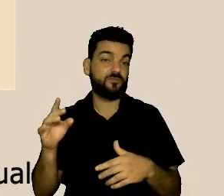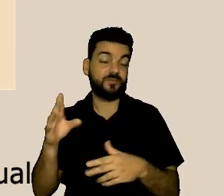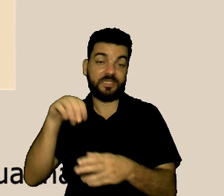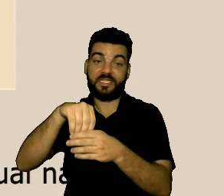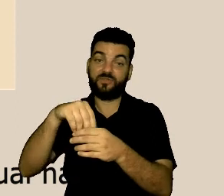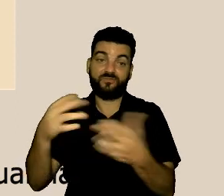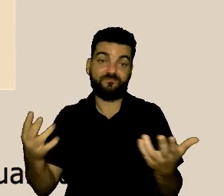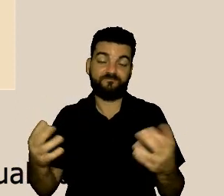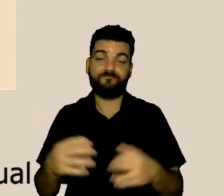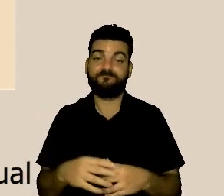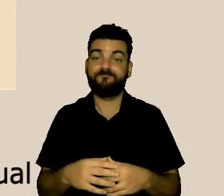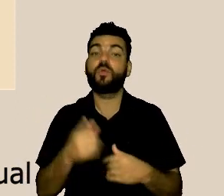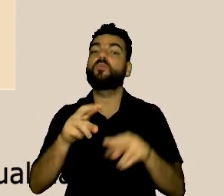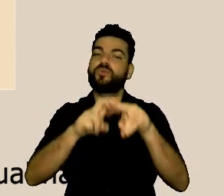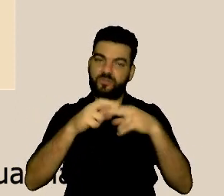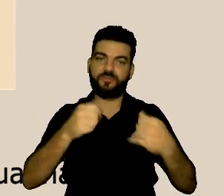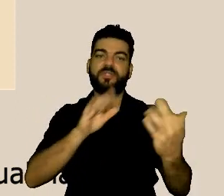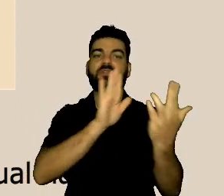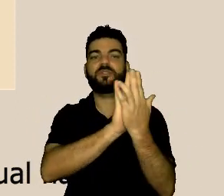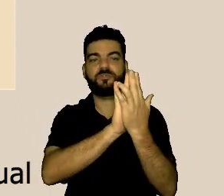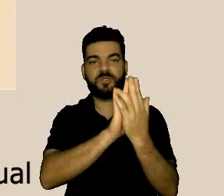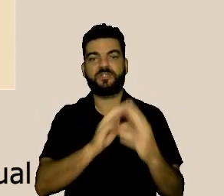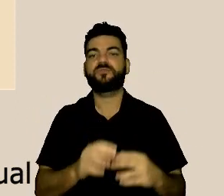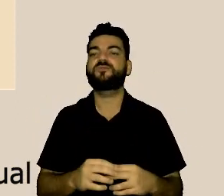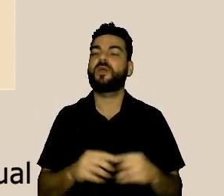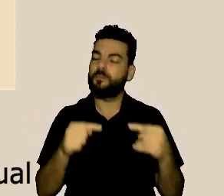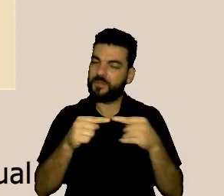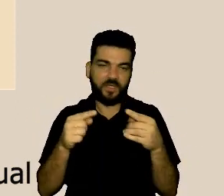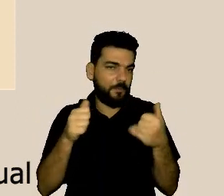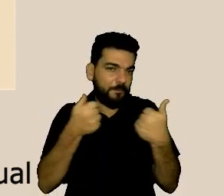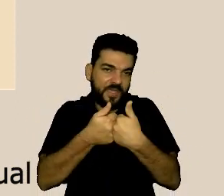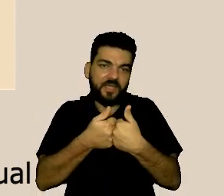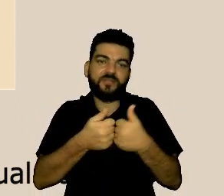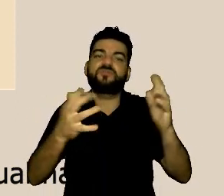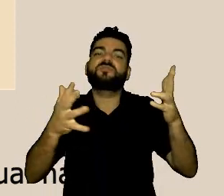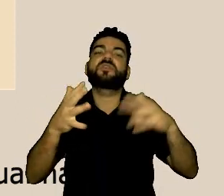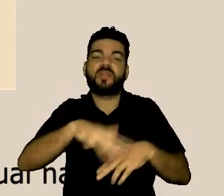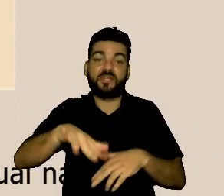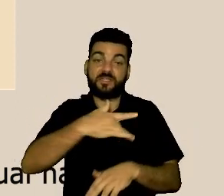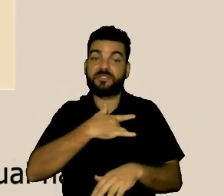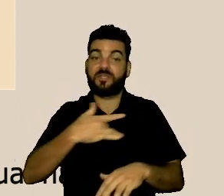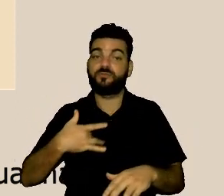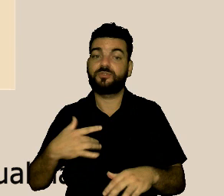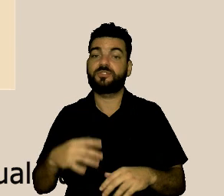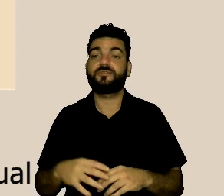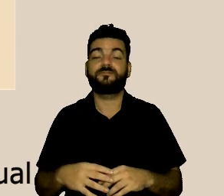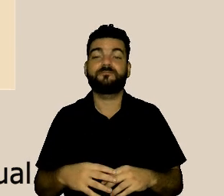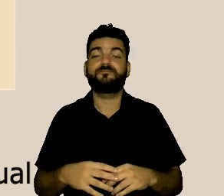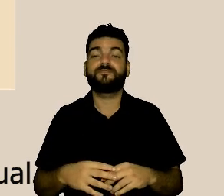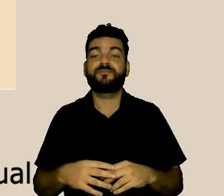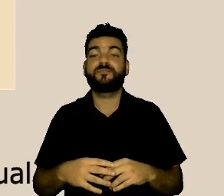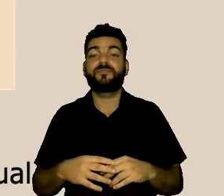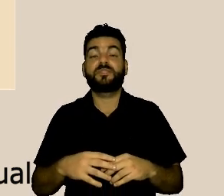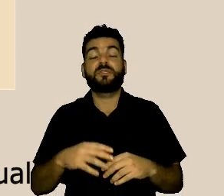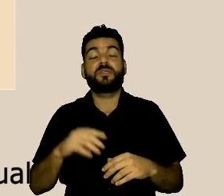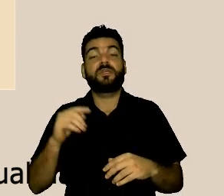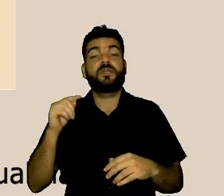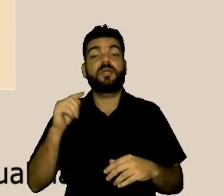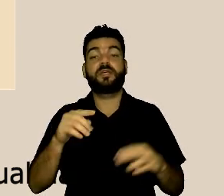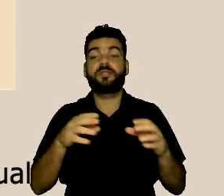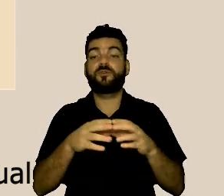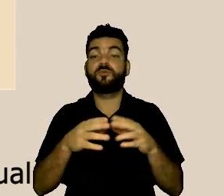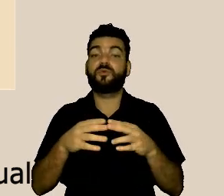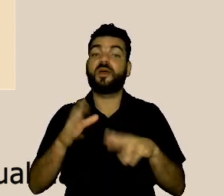Então, esse atendimento está ali, lá no núcleo de saúde, e às vezes é o núcleo de saúde que fala,